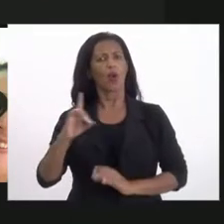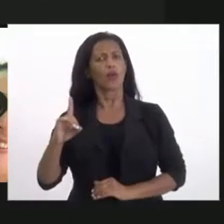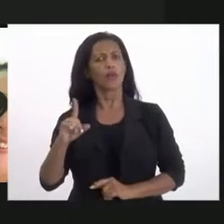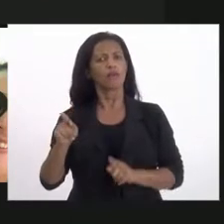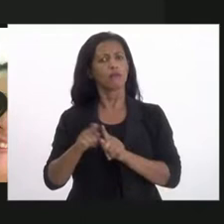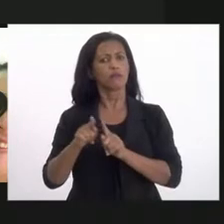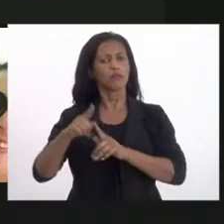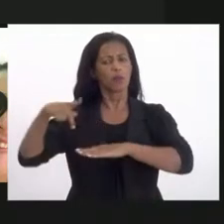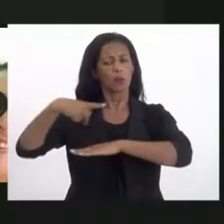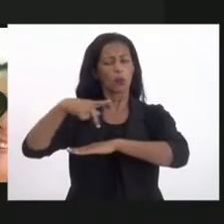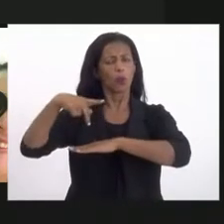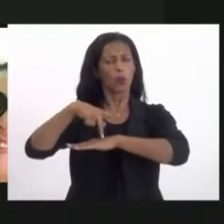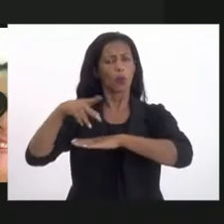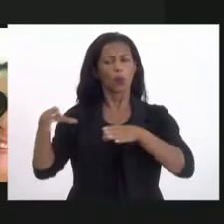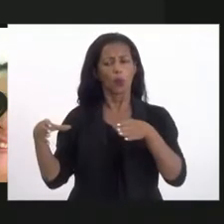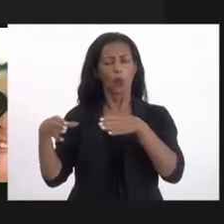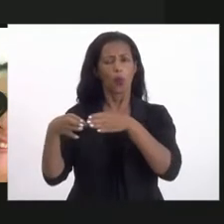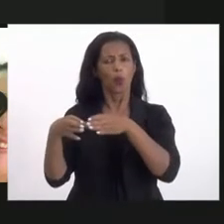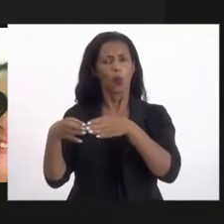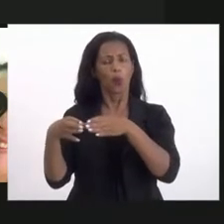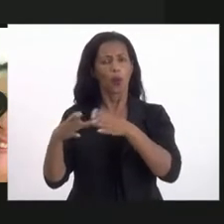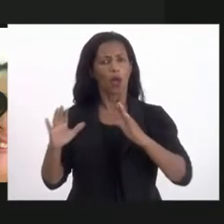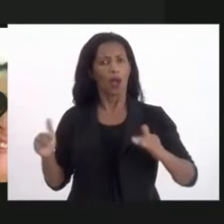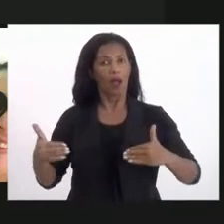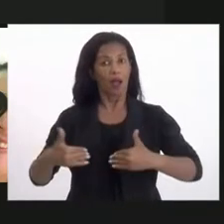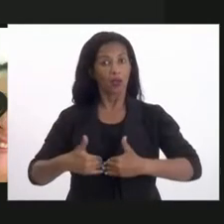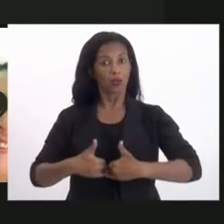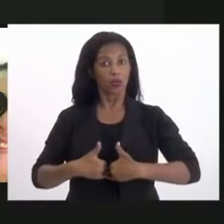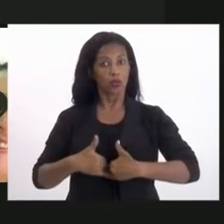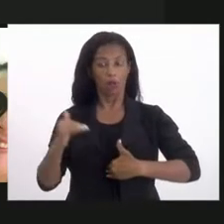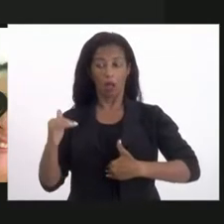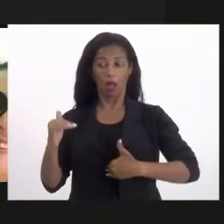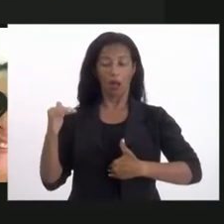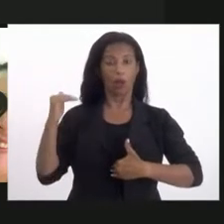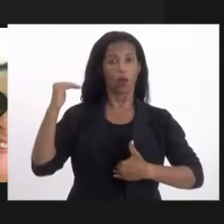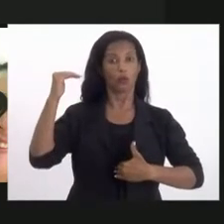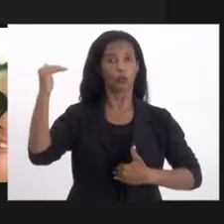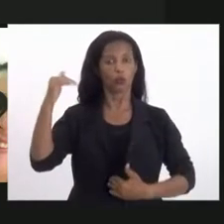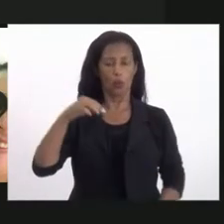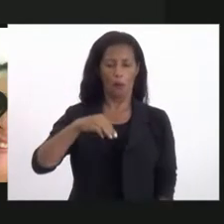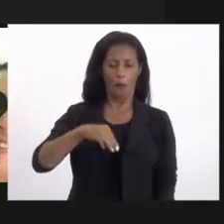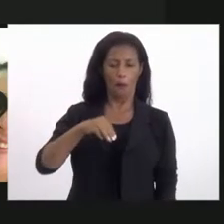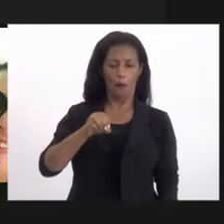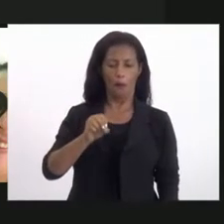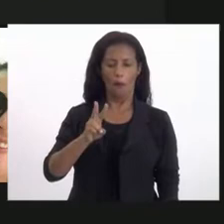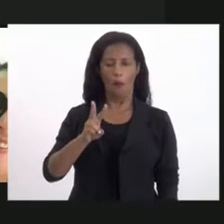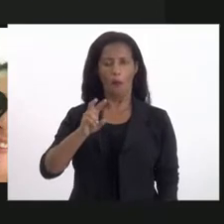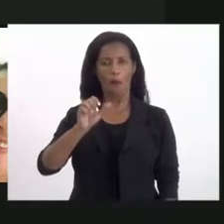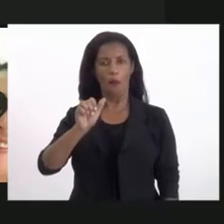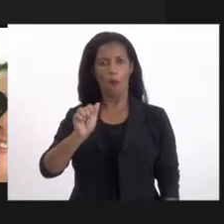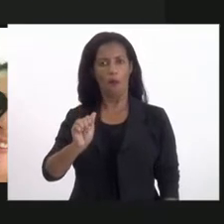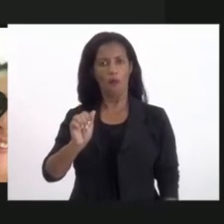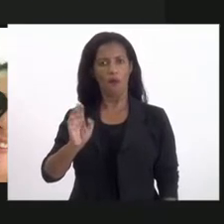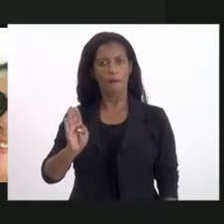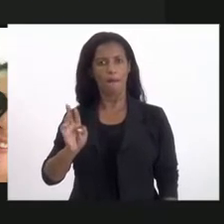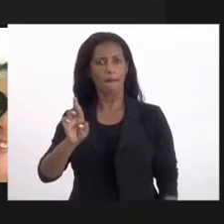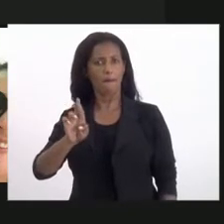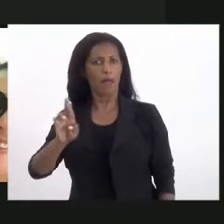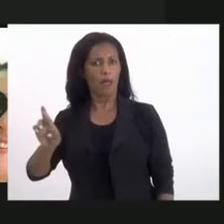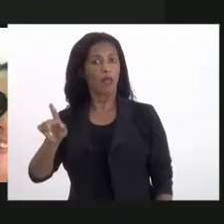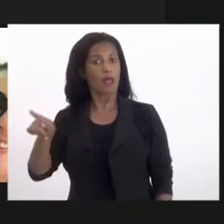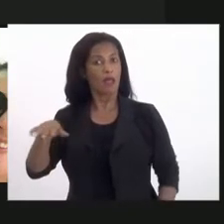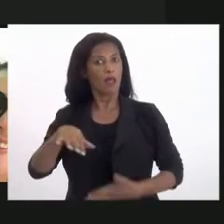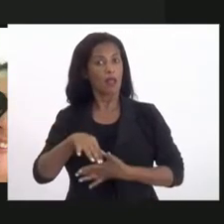nacional do Coletivo de Autistas Adultos, o MOVA-BR. E é uma grande liderança do